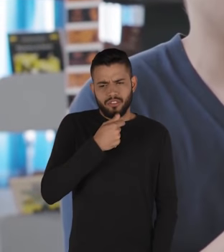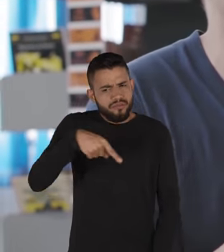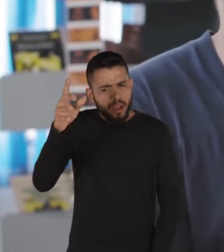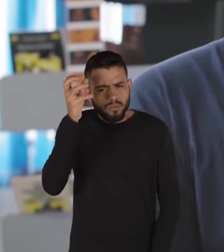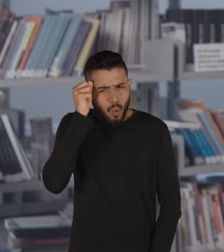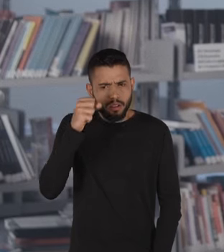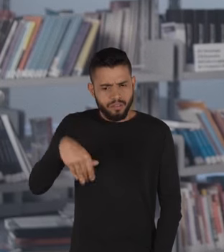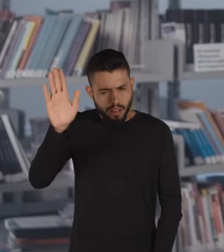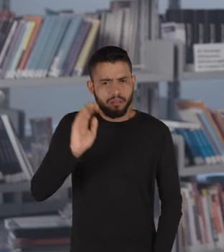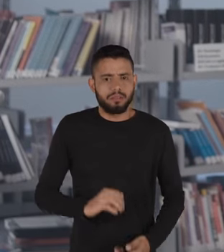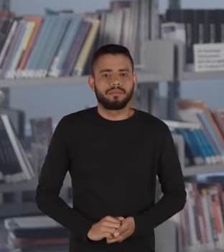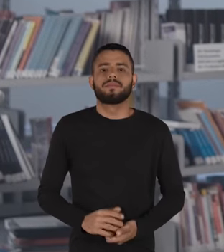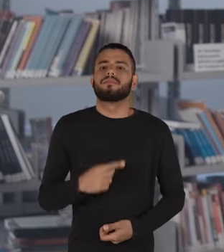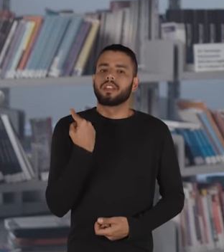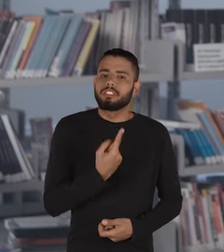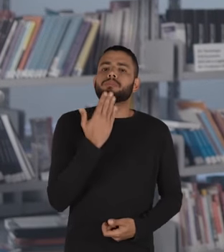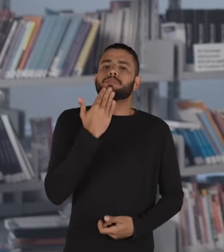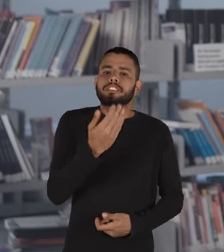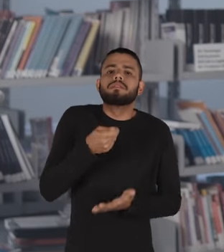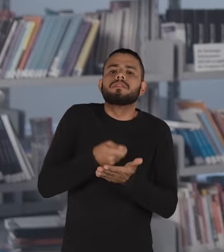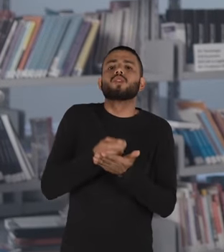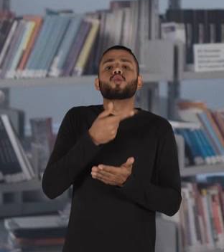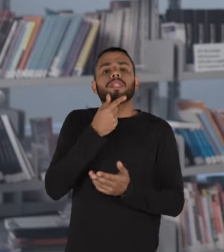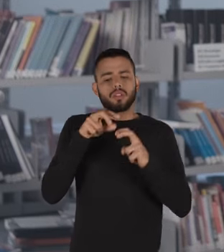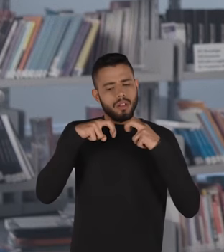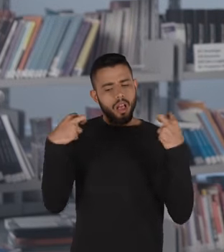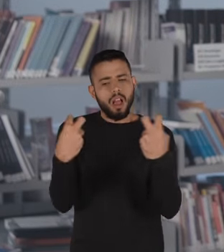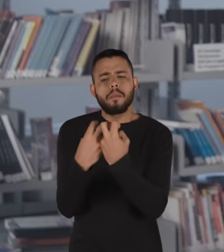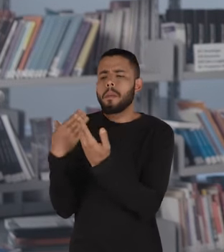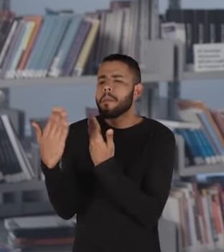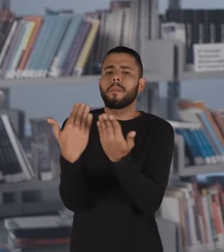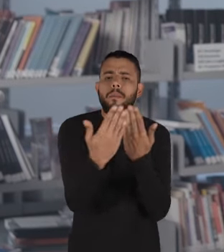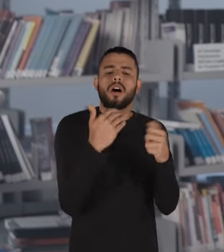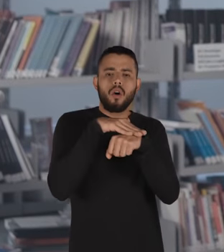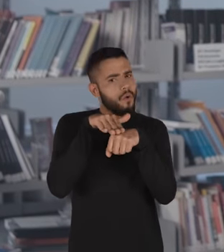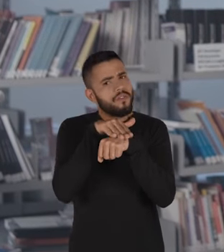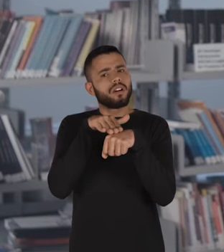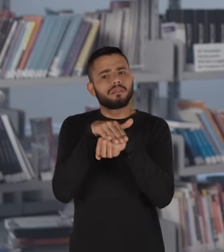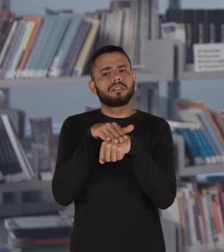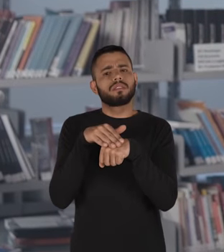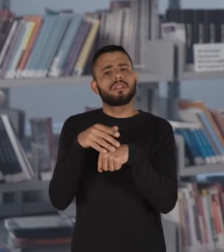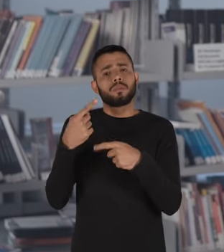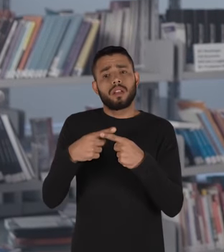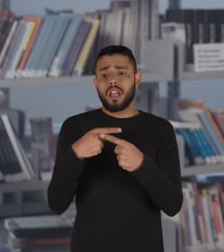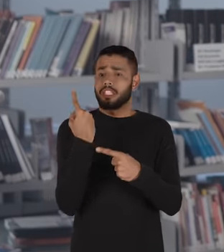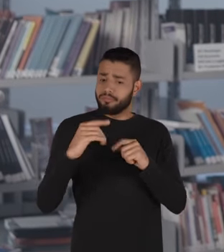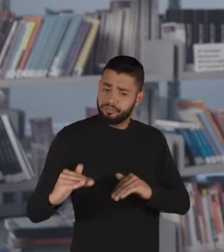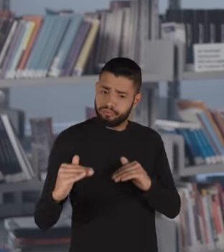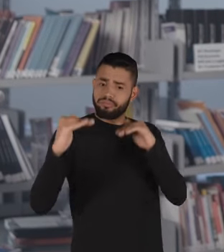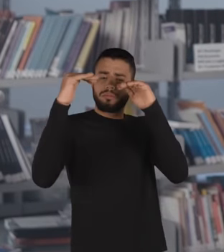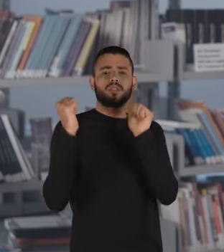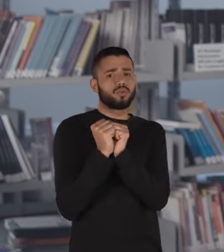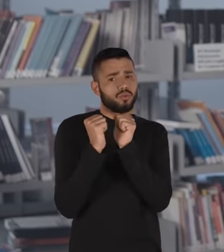Vai já para o seu quarto. A gente insistiu tanto para que os meninos tivessem também uma roda de conversa, para justamente ser algo que a gente crescesse